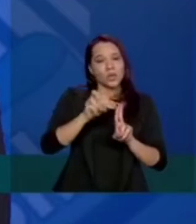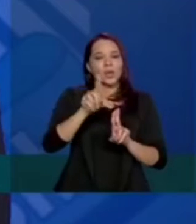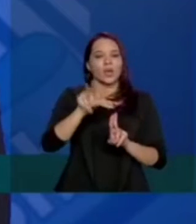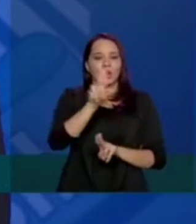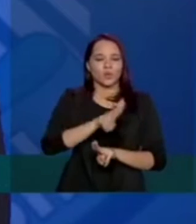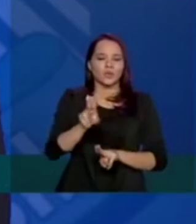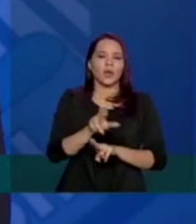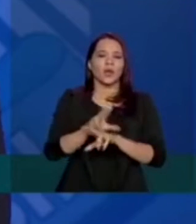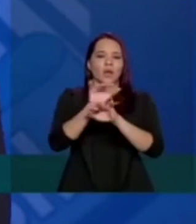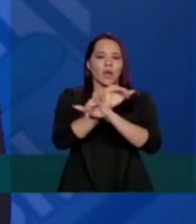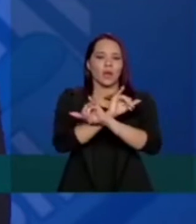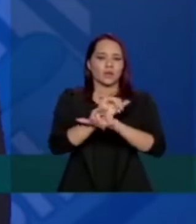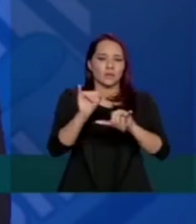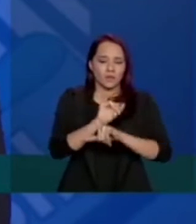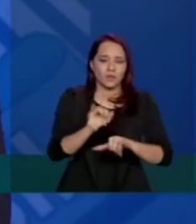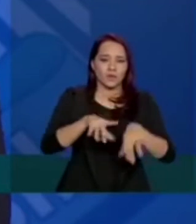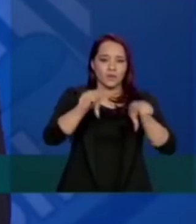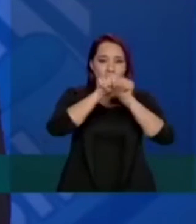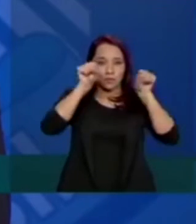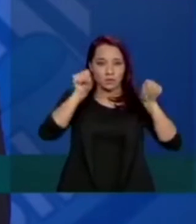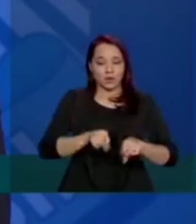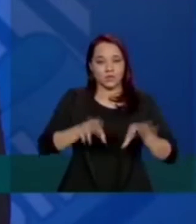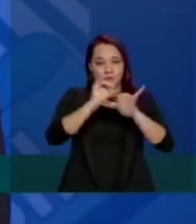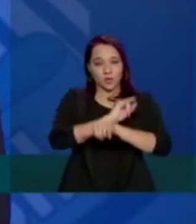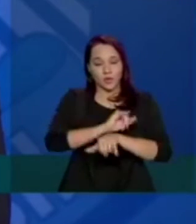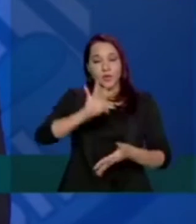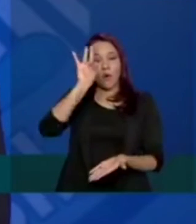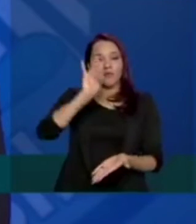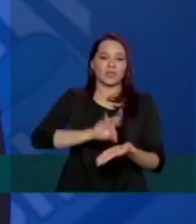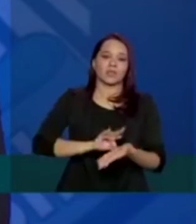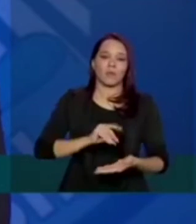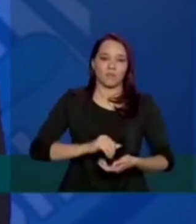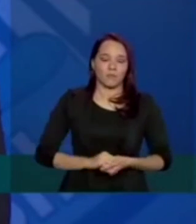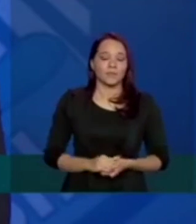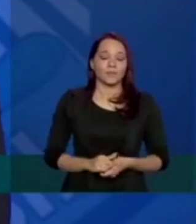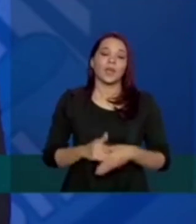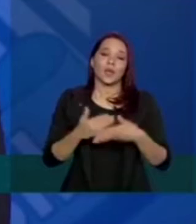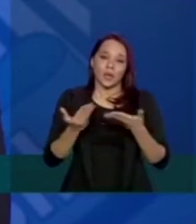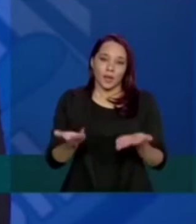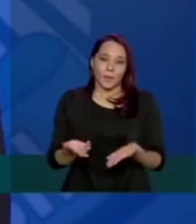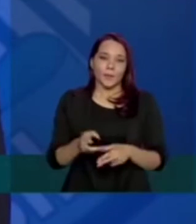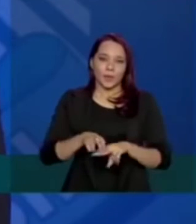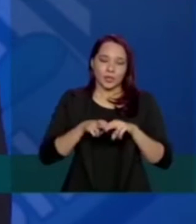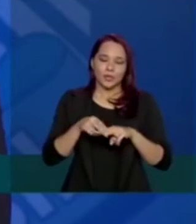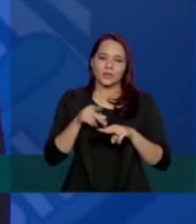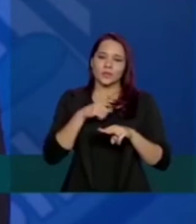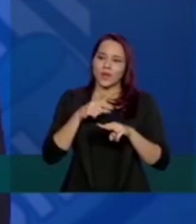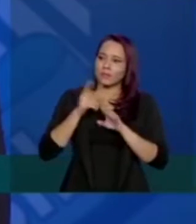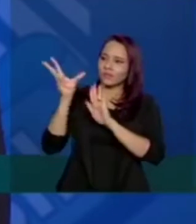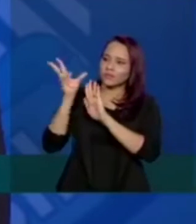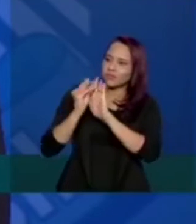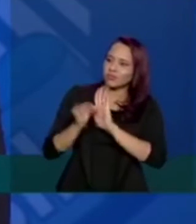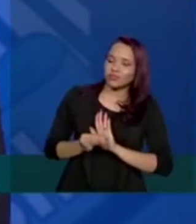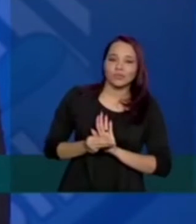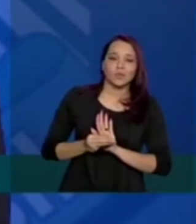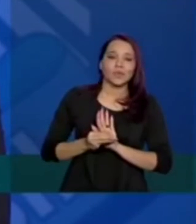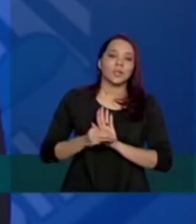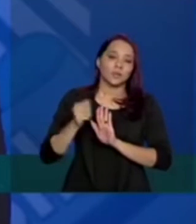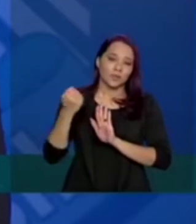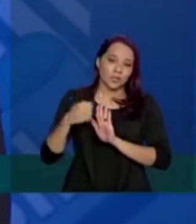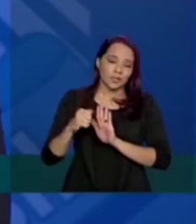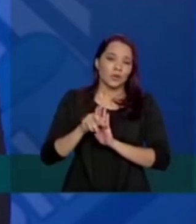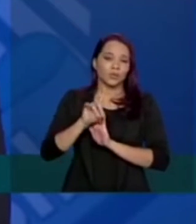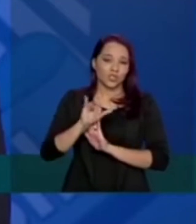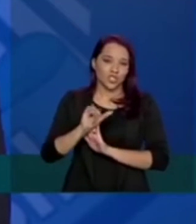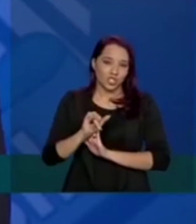as bases de dados de sistemas de informação oficial. E aí, por isso, nós estamos absorvendo e precisar uma data,